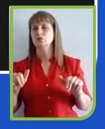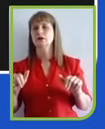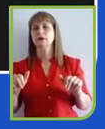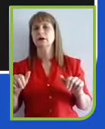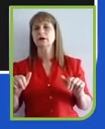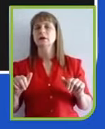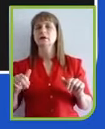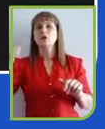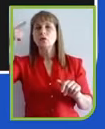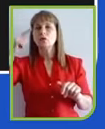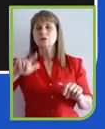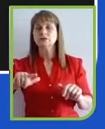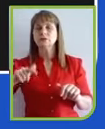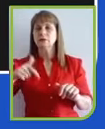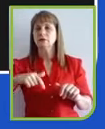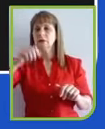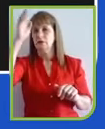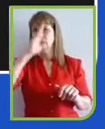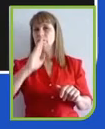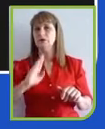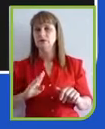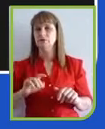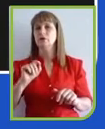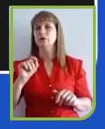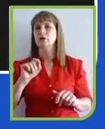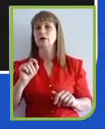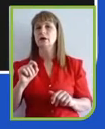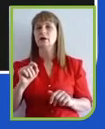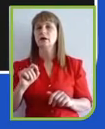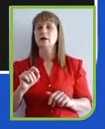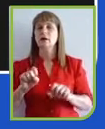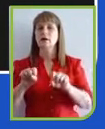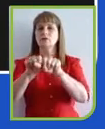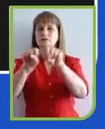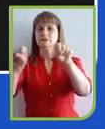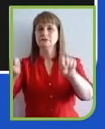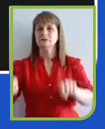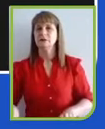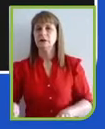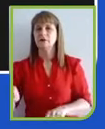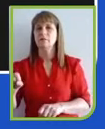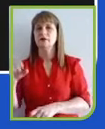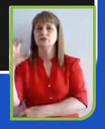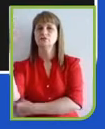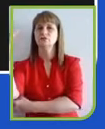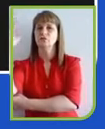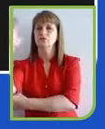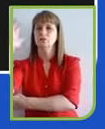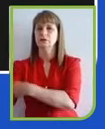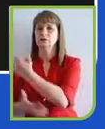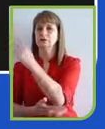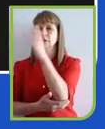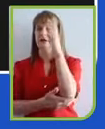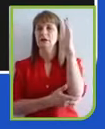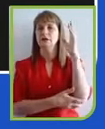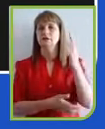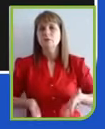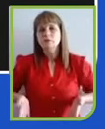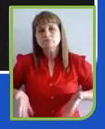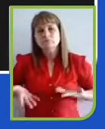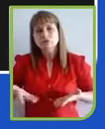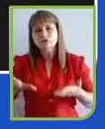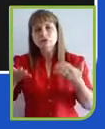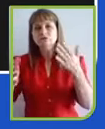agroflorestal. Então, gente vai ver aí um impulso no sentido de cada vez mais empresas se